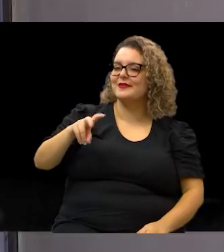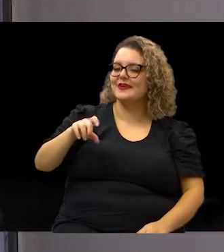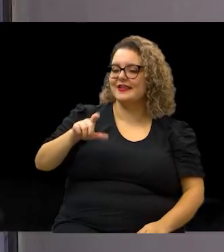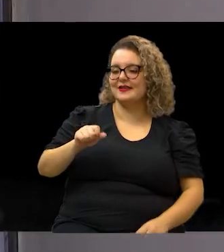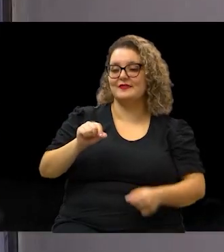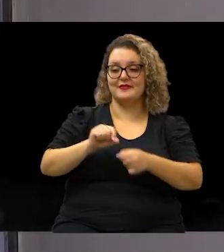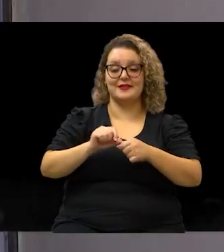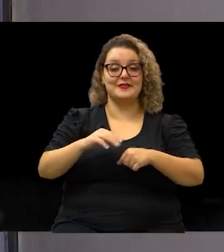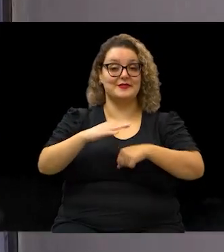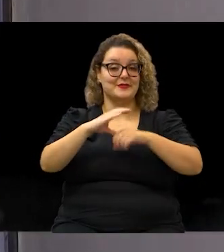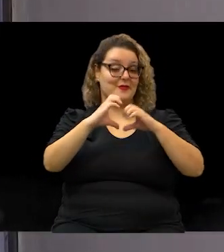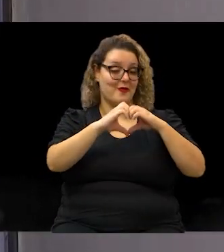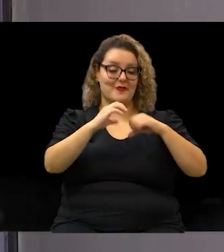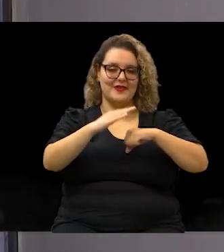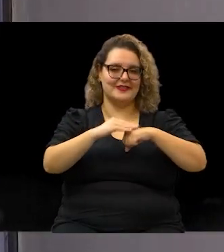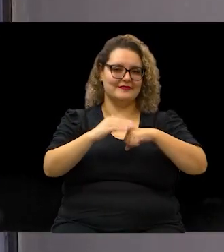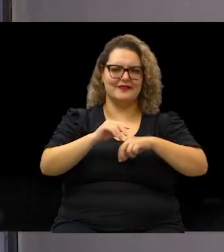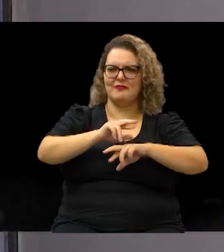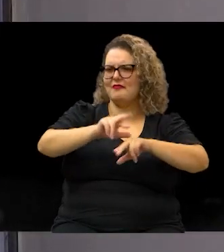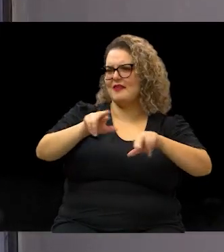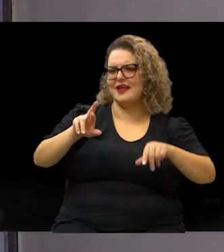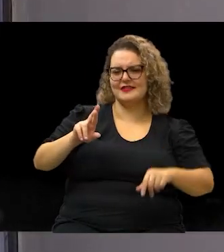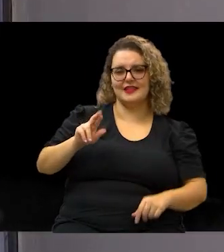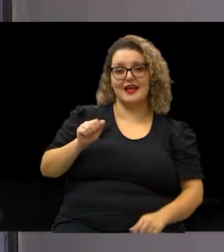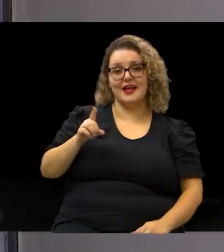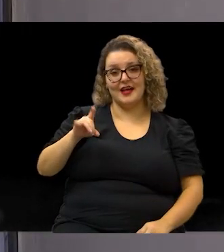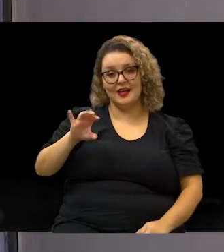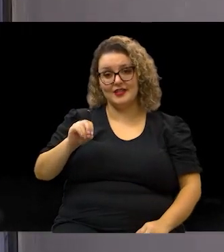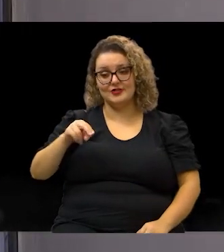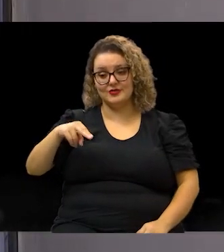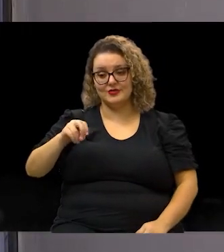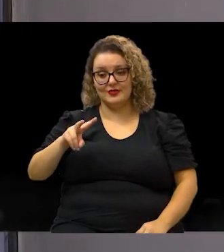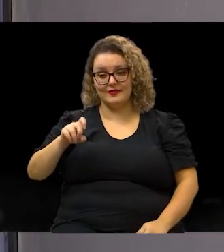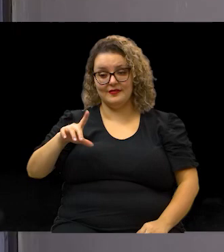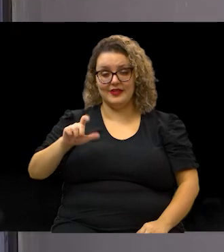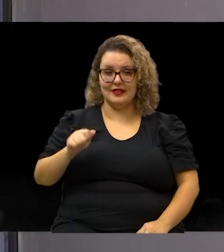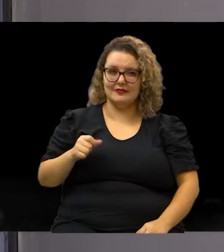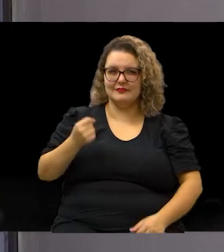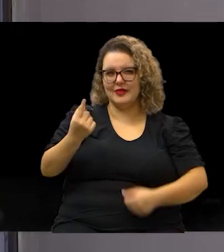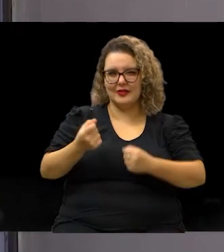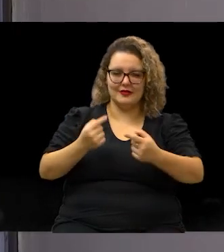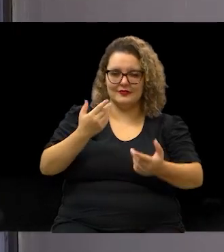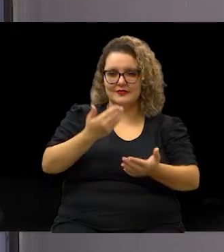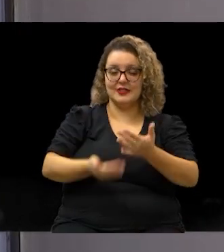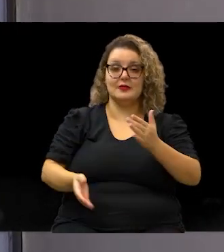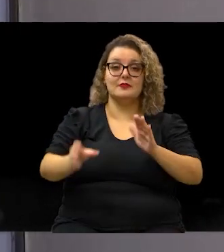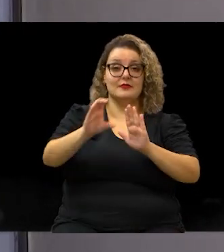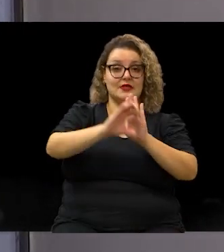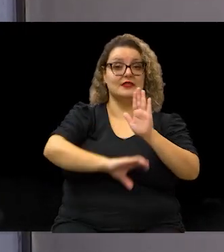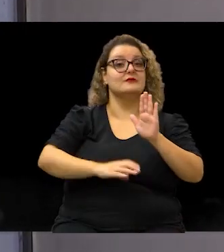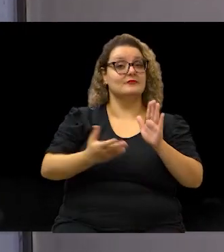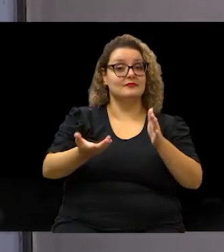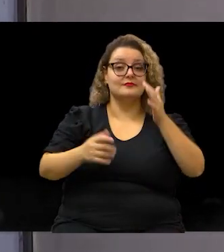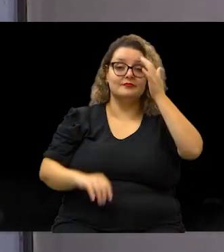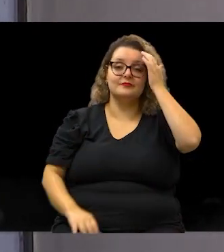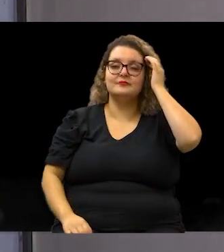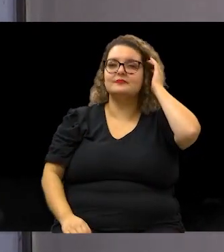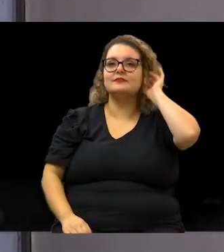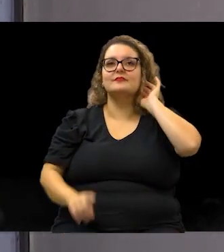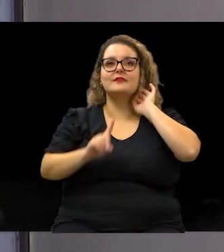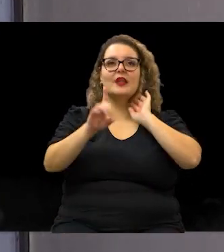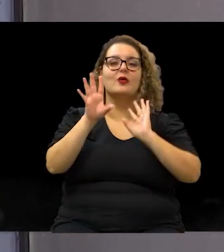Tenho inúmeras radionovelas, algumas incompletas, porque se perderam capítulos. Mas